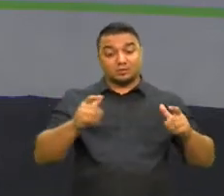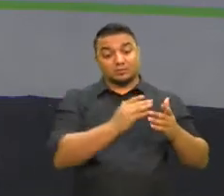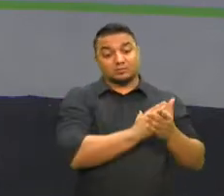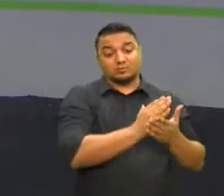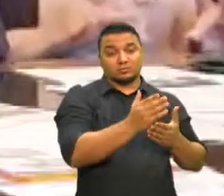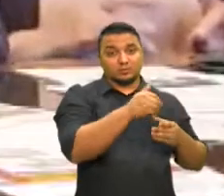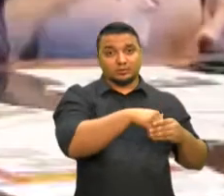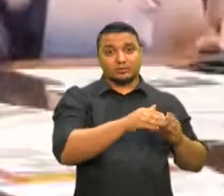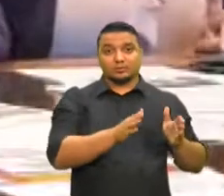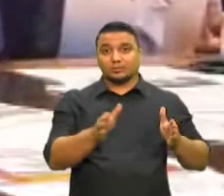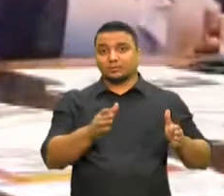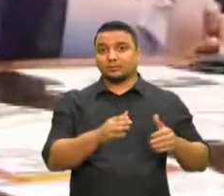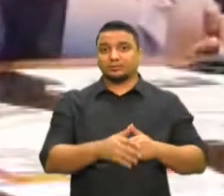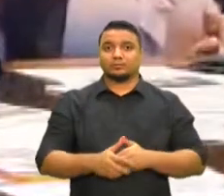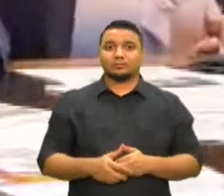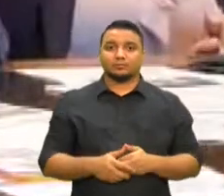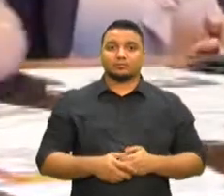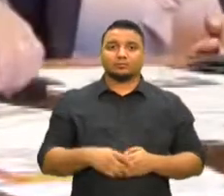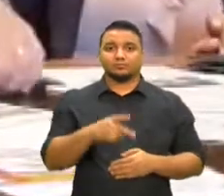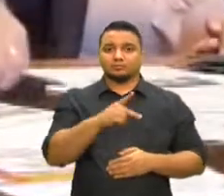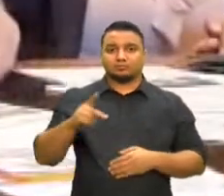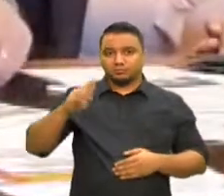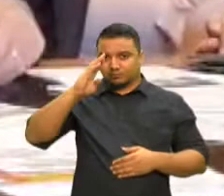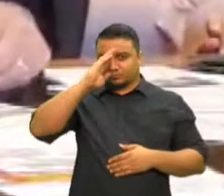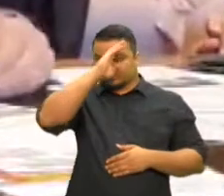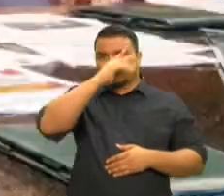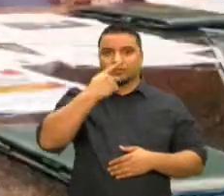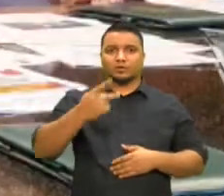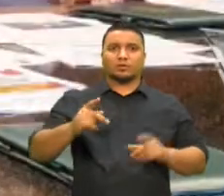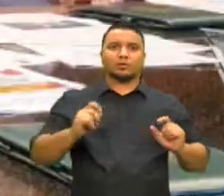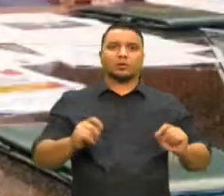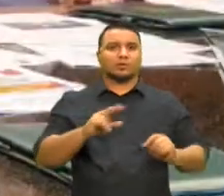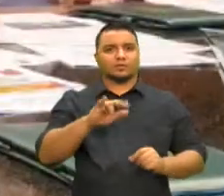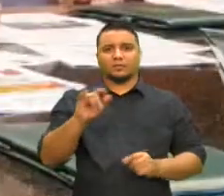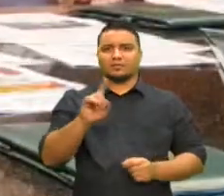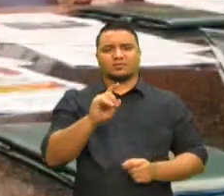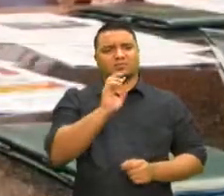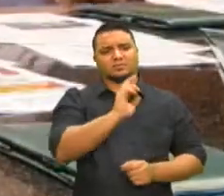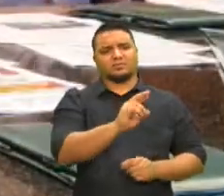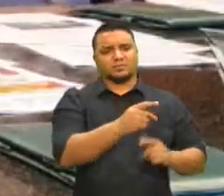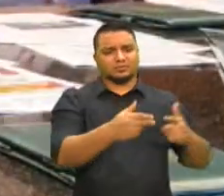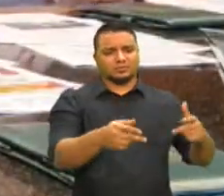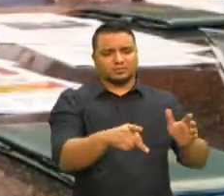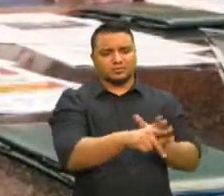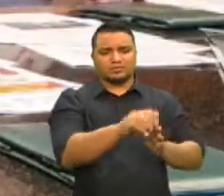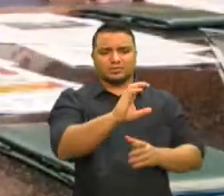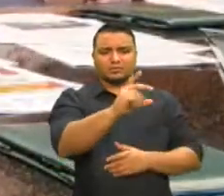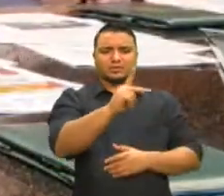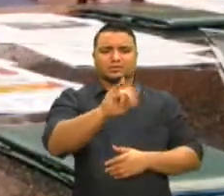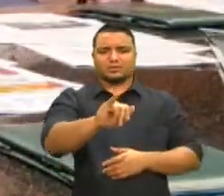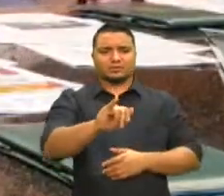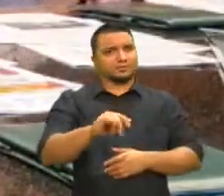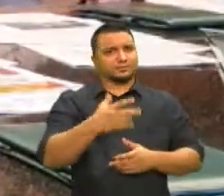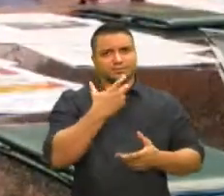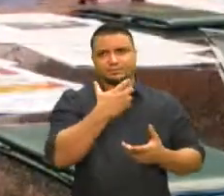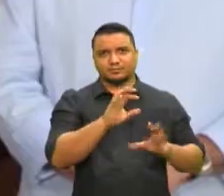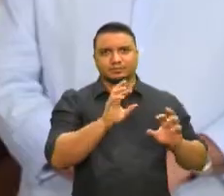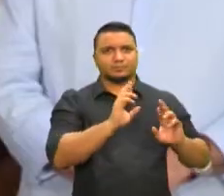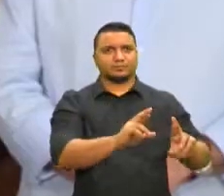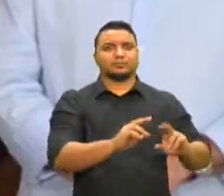do governo. O presidente Jair Bolsonaro afirma que não vai responder aos questionamentos da CPI da Covid.